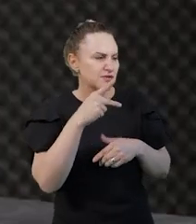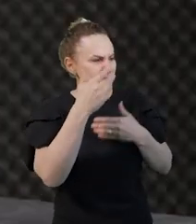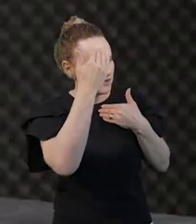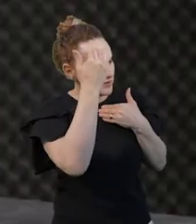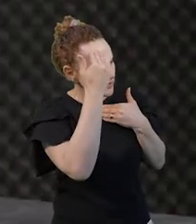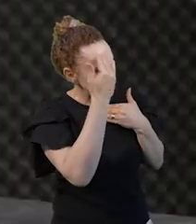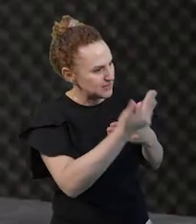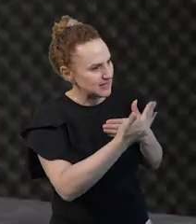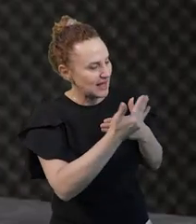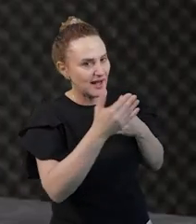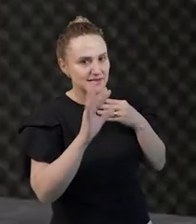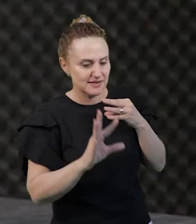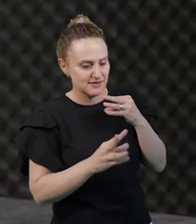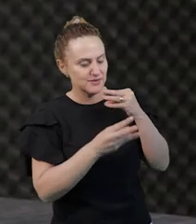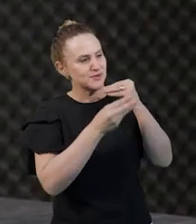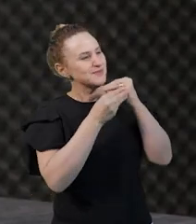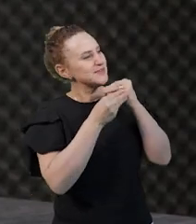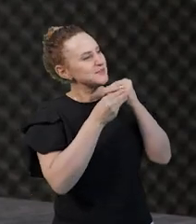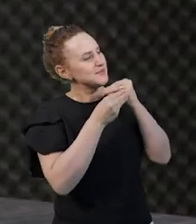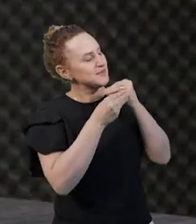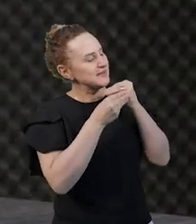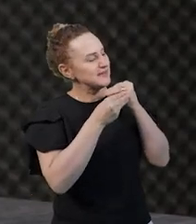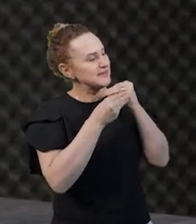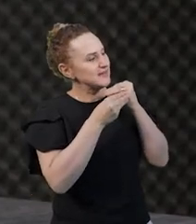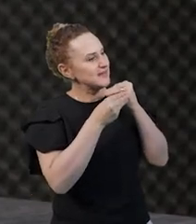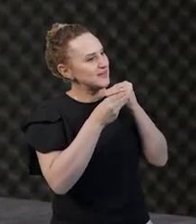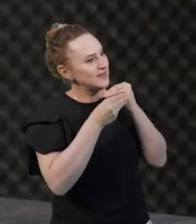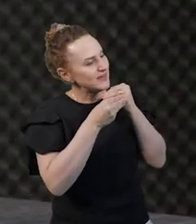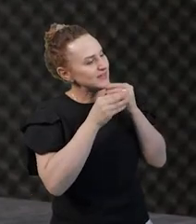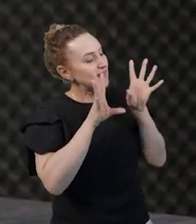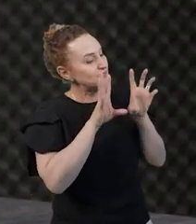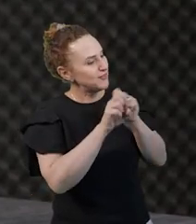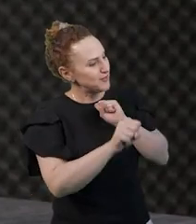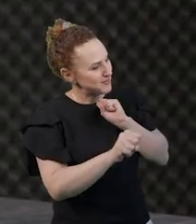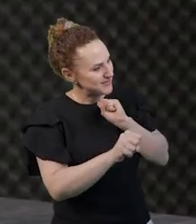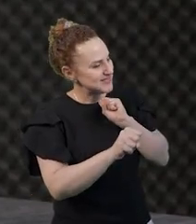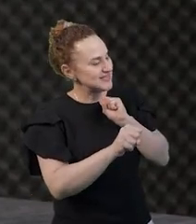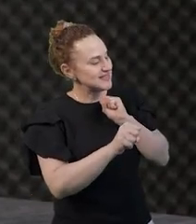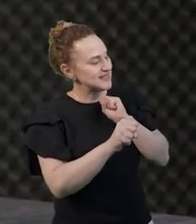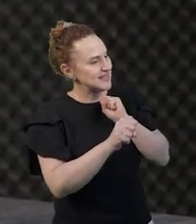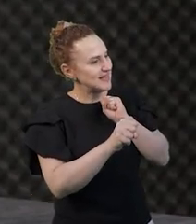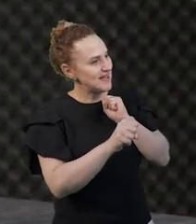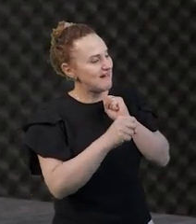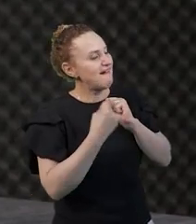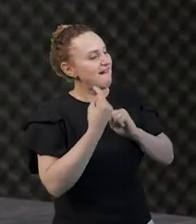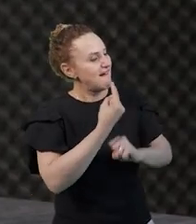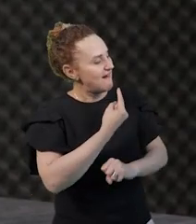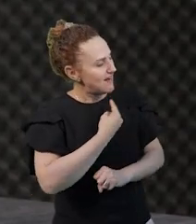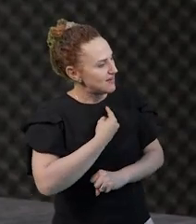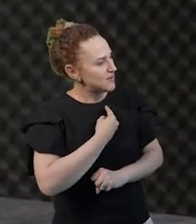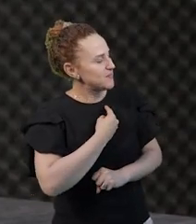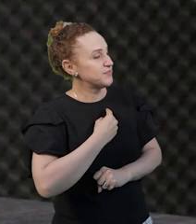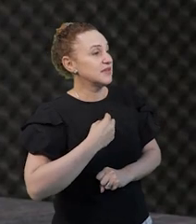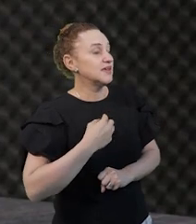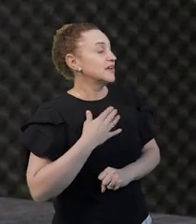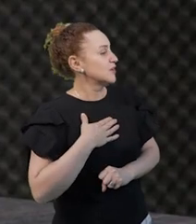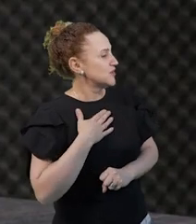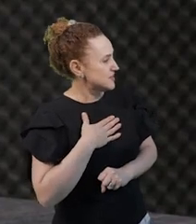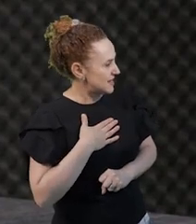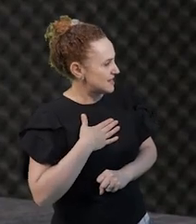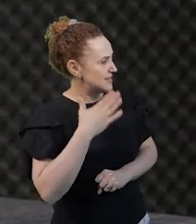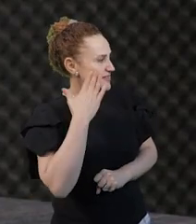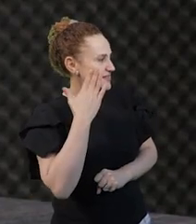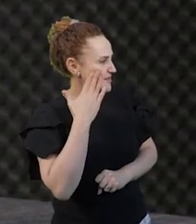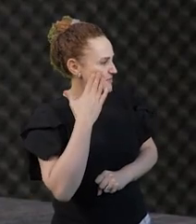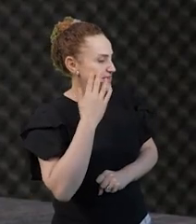obrigada por suas contribuições em nossa formação, gostaria de saber se tem mais alguma